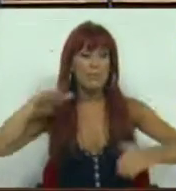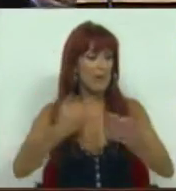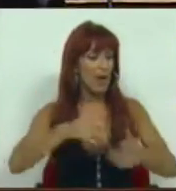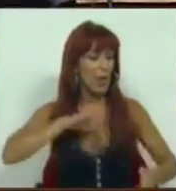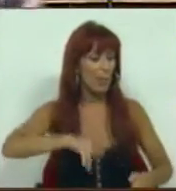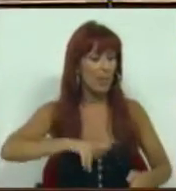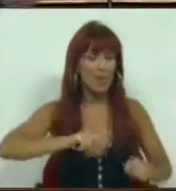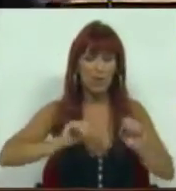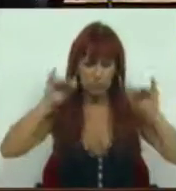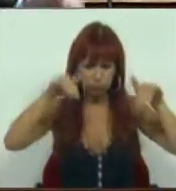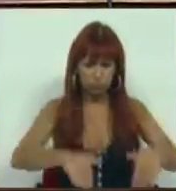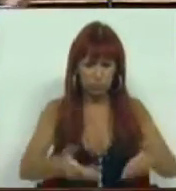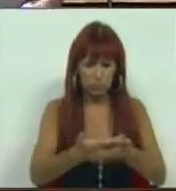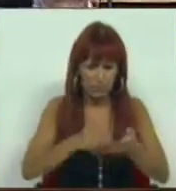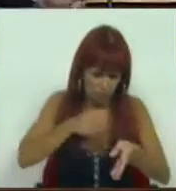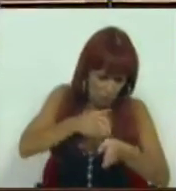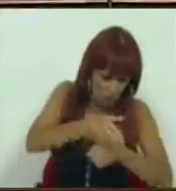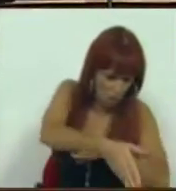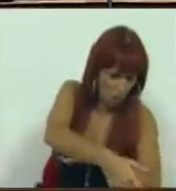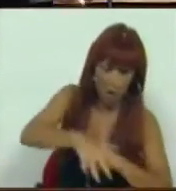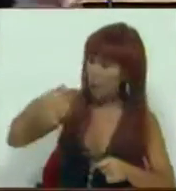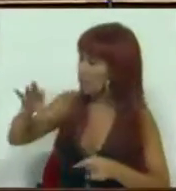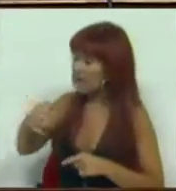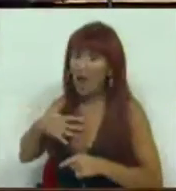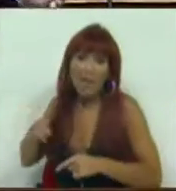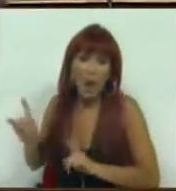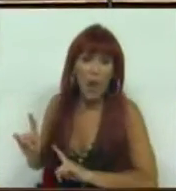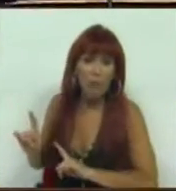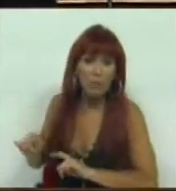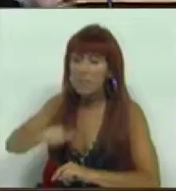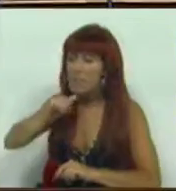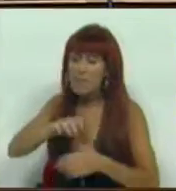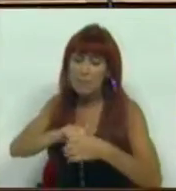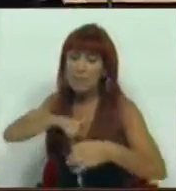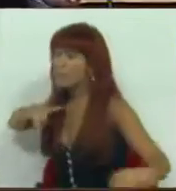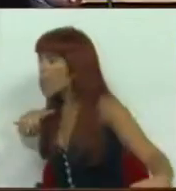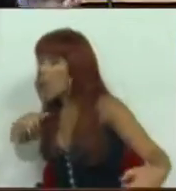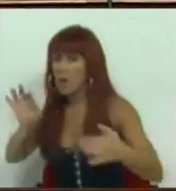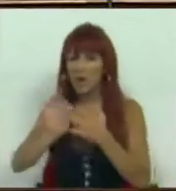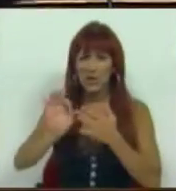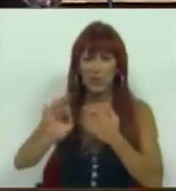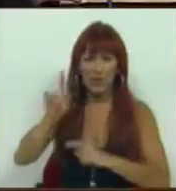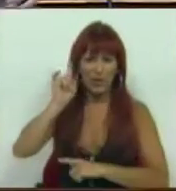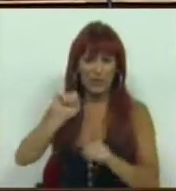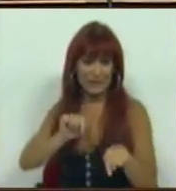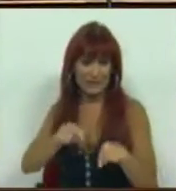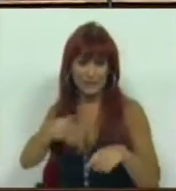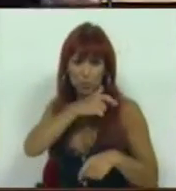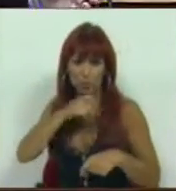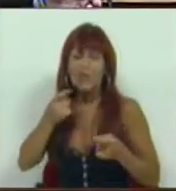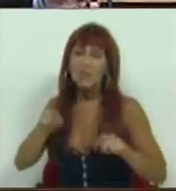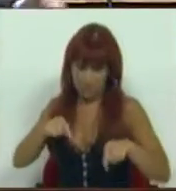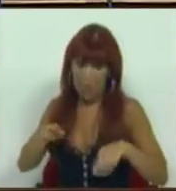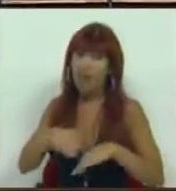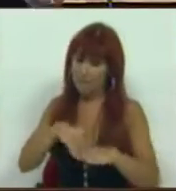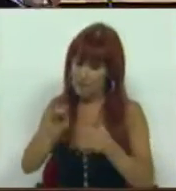o país numa depressão económica continuada. E o Partido Socialista, queira ou não, enquanto não se demarcar de aspectos fundamentais desse compromisso que